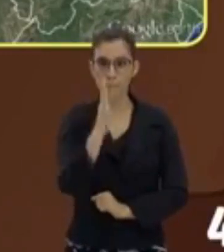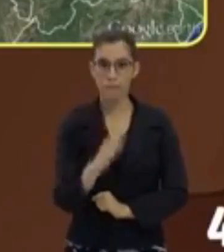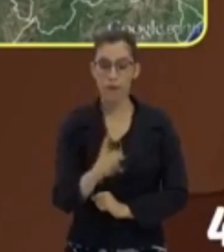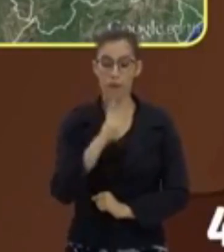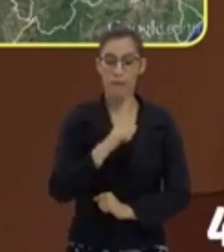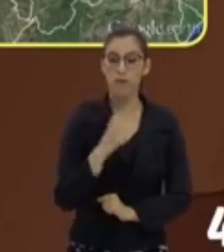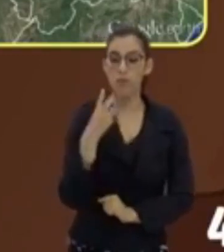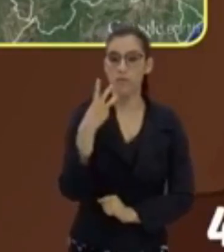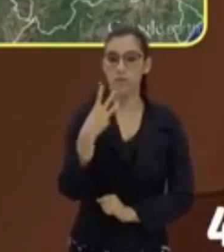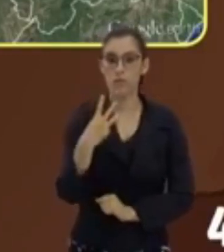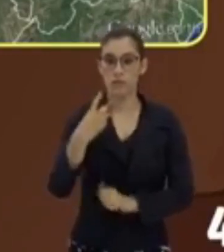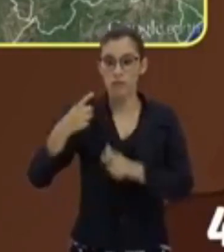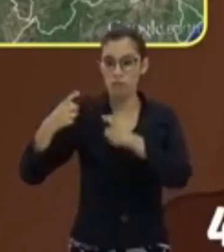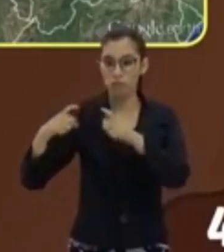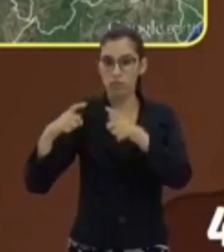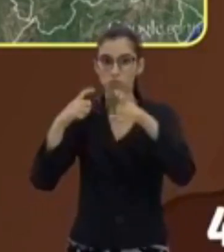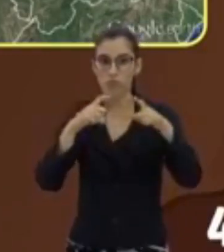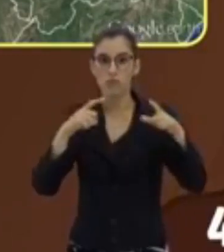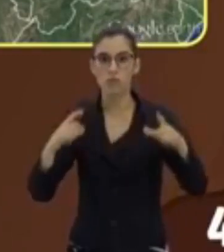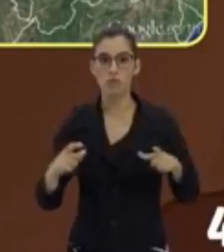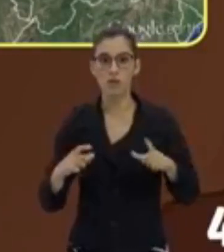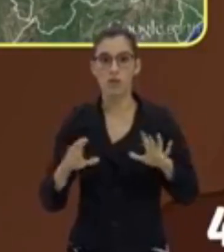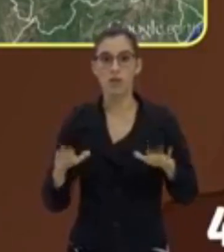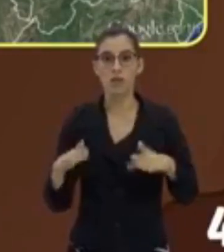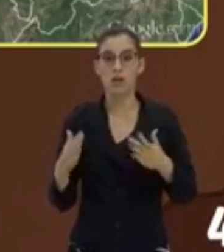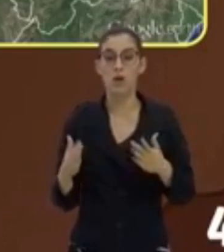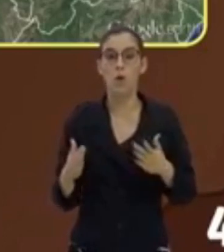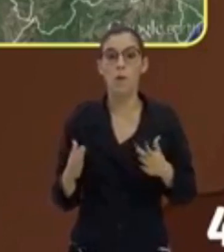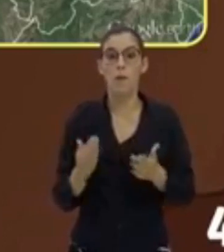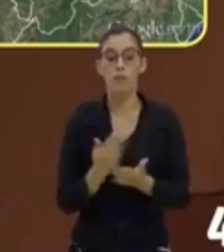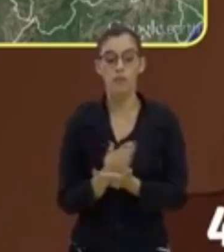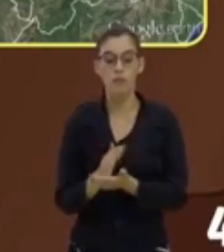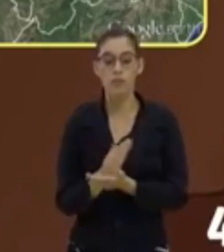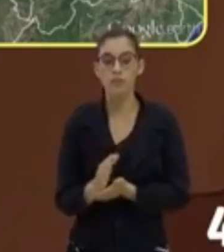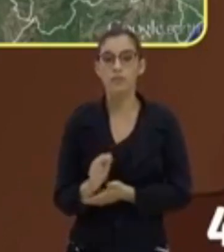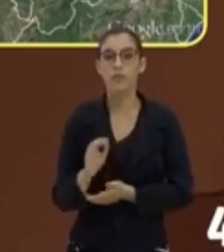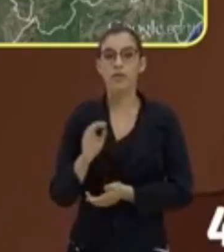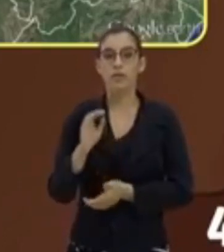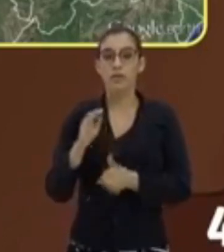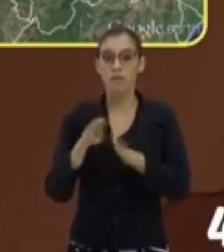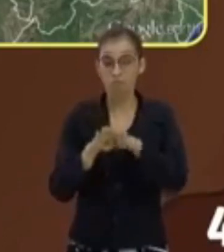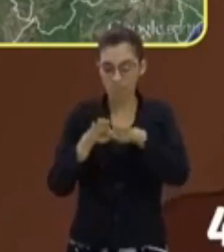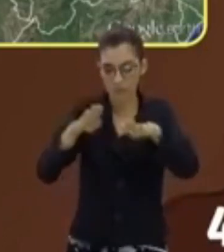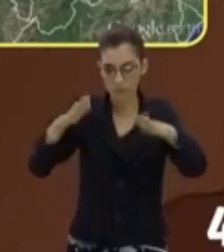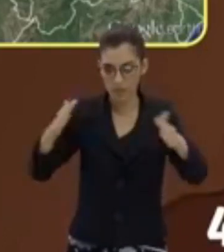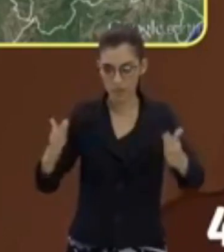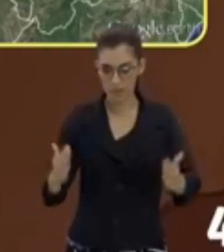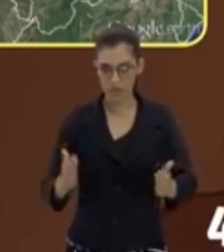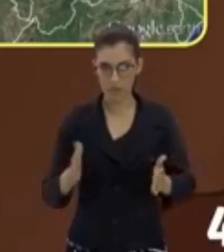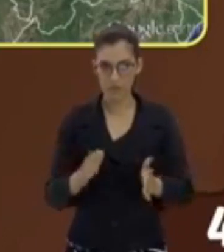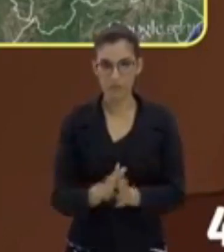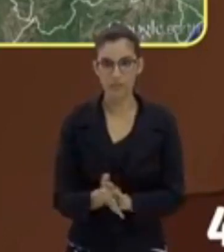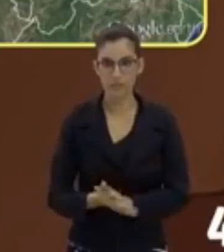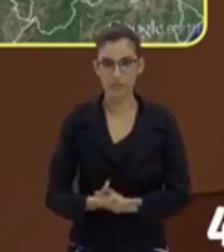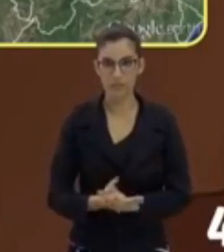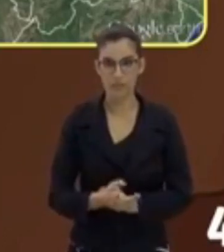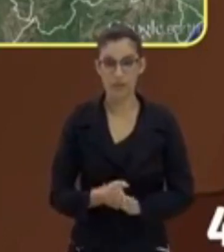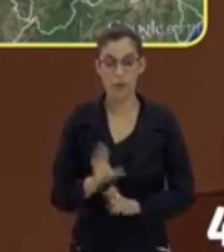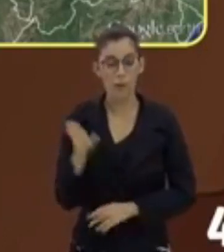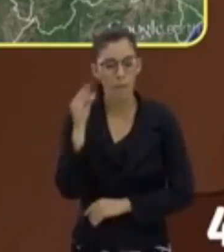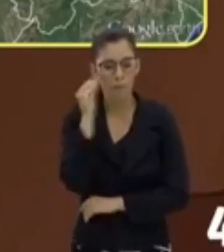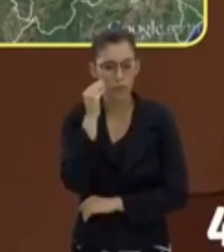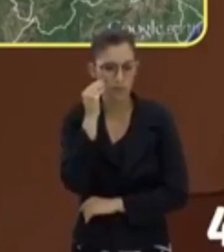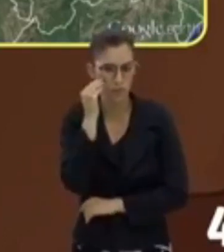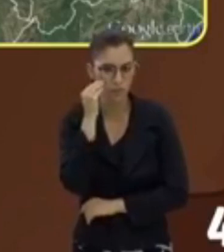automaticamente ele deixa de ser exclusivamente uma representação plana. Bom, preste atenção nessa informação.